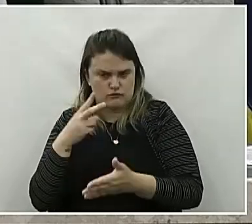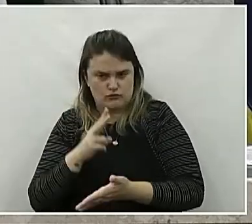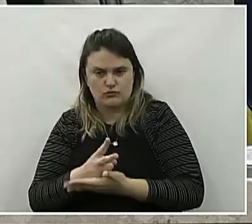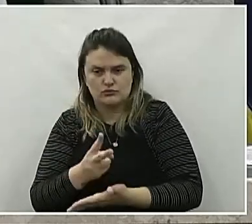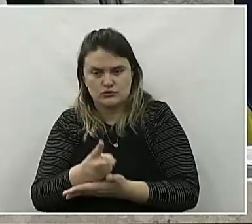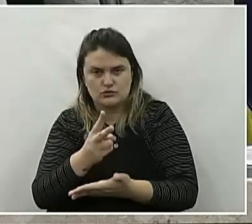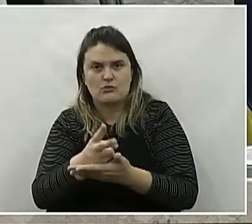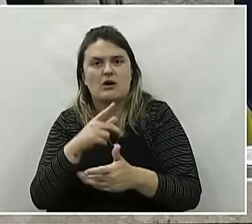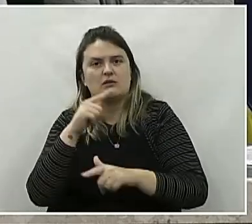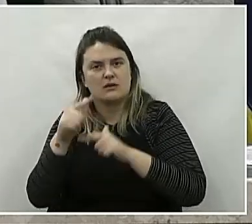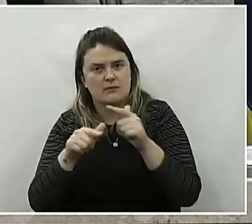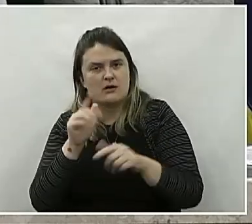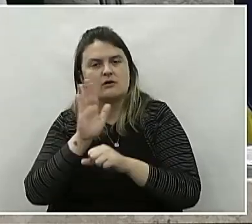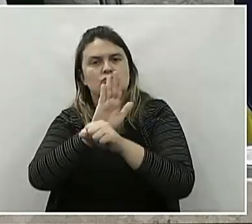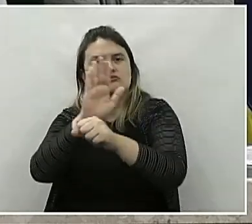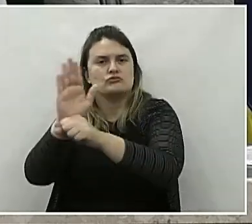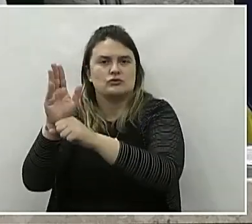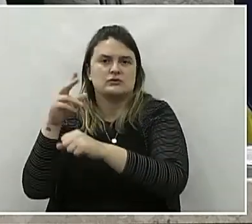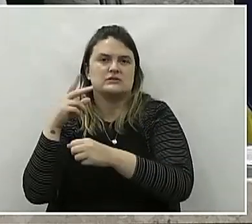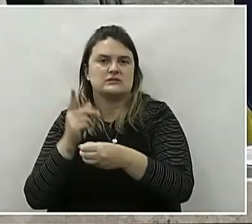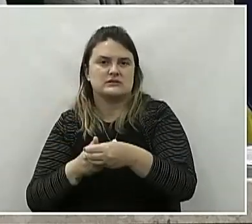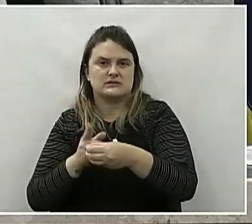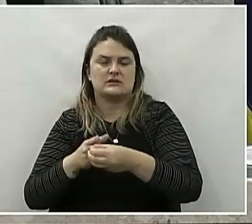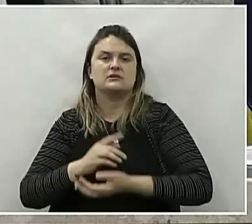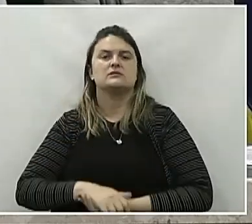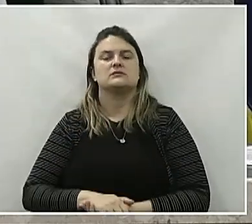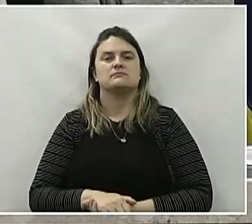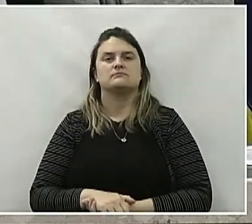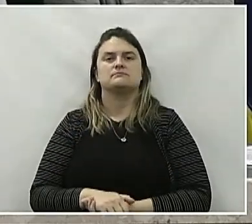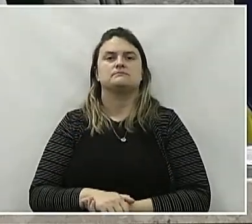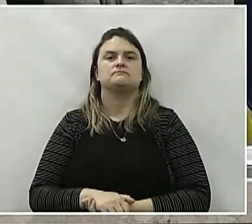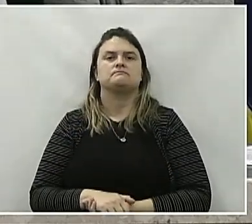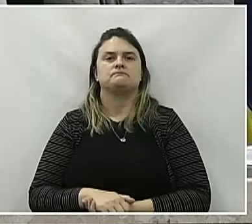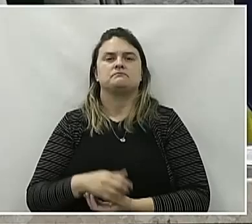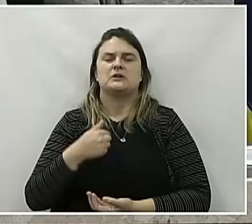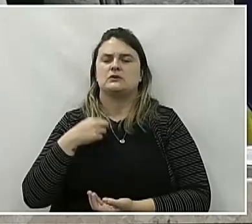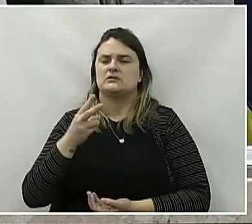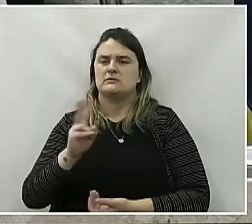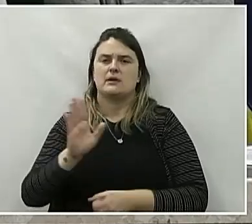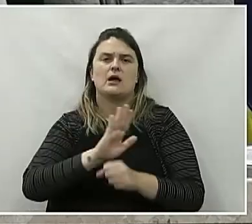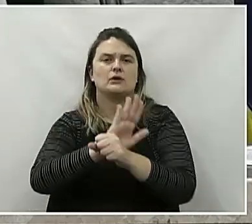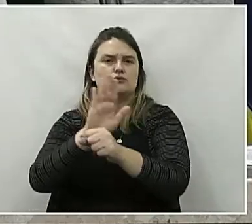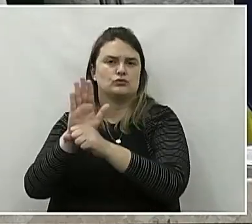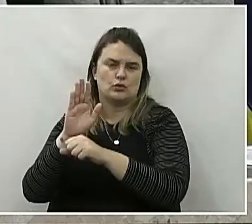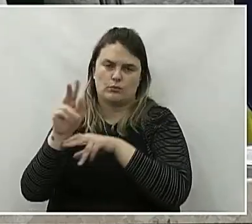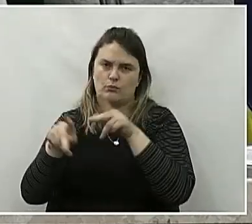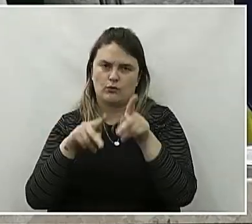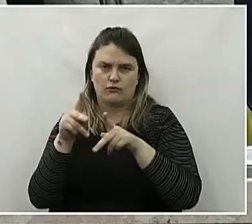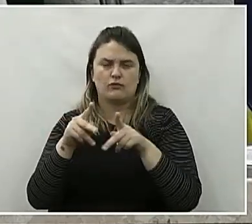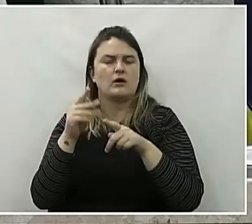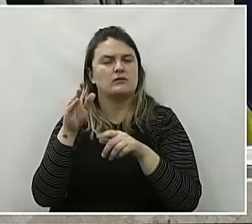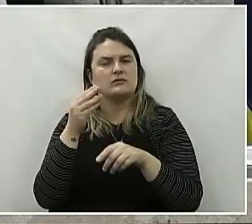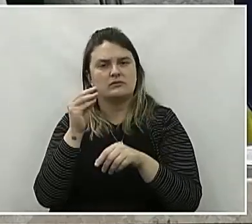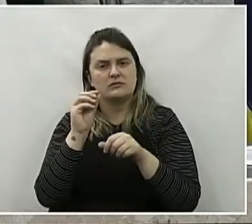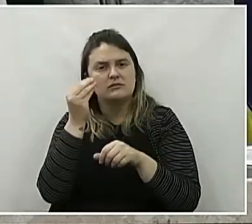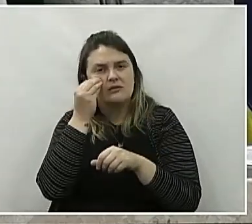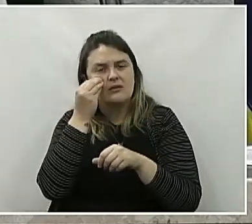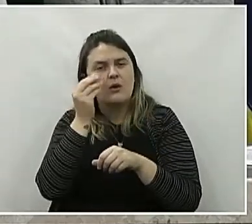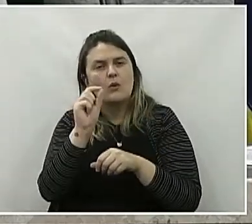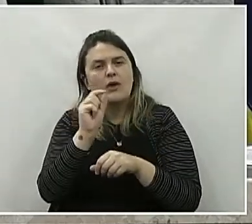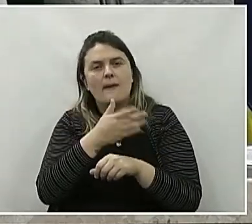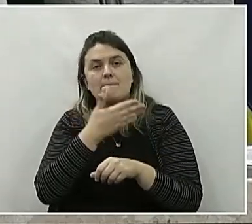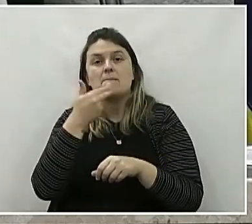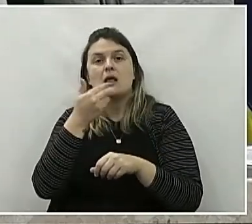Quem quer fazer a diferença indiferente ao cargo onde está, pode estar se colocando à disposição da população e atender da melhor maneira possível